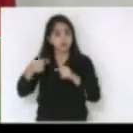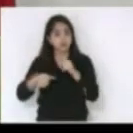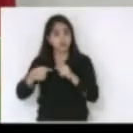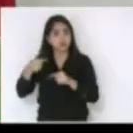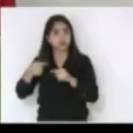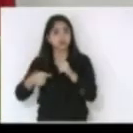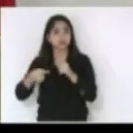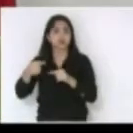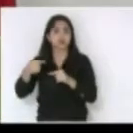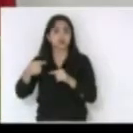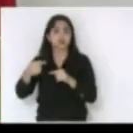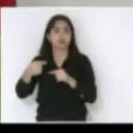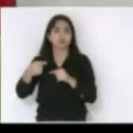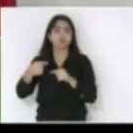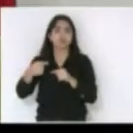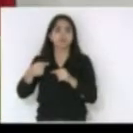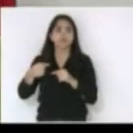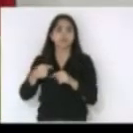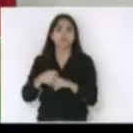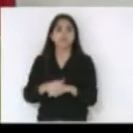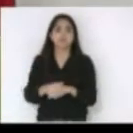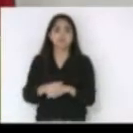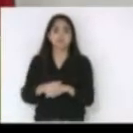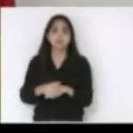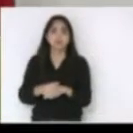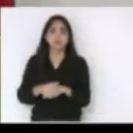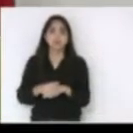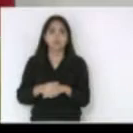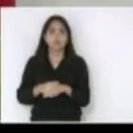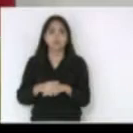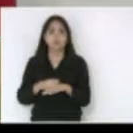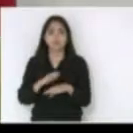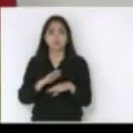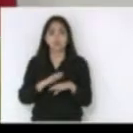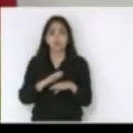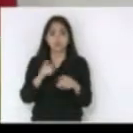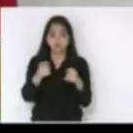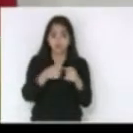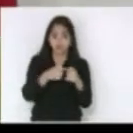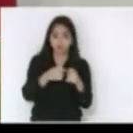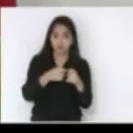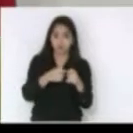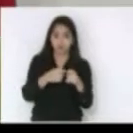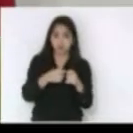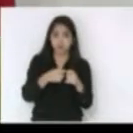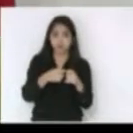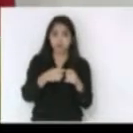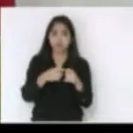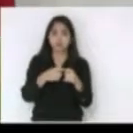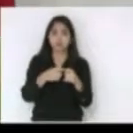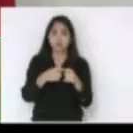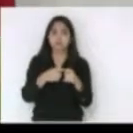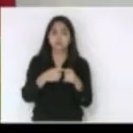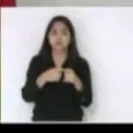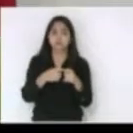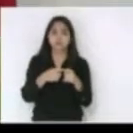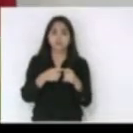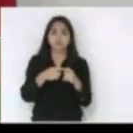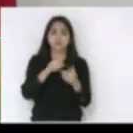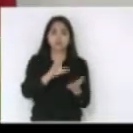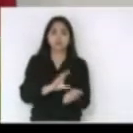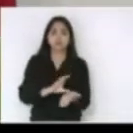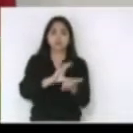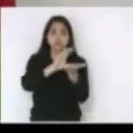um ato médico realizado através do Conselho Nacional de Medicina que